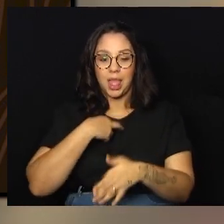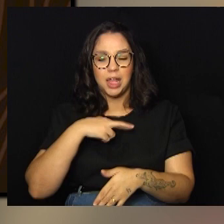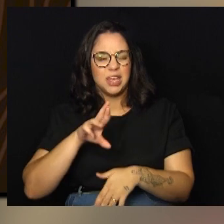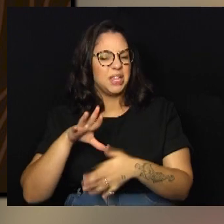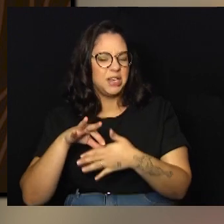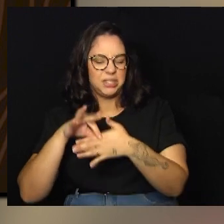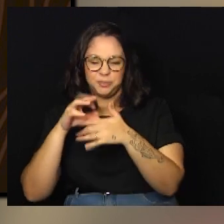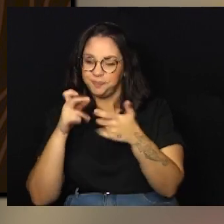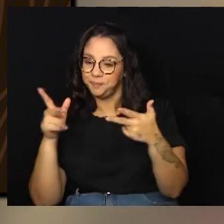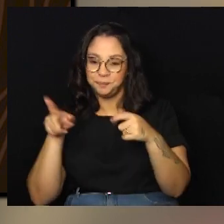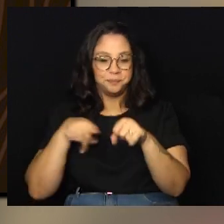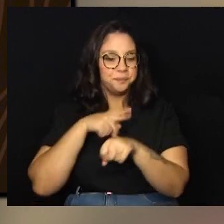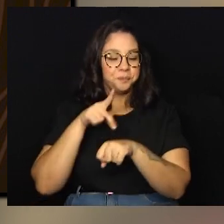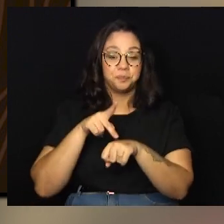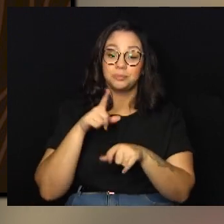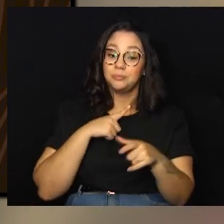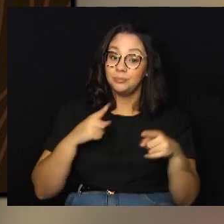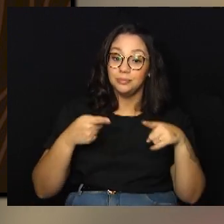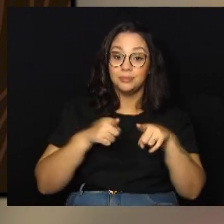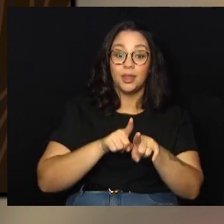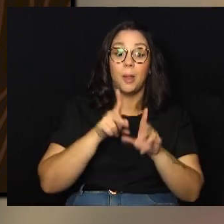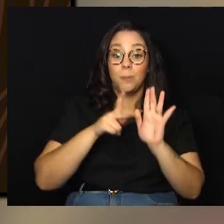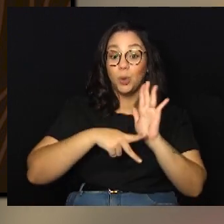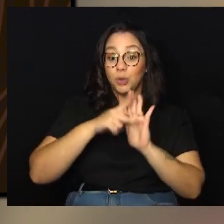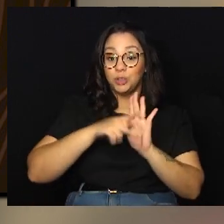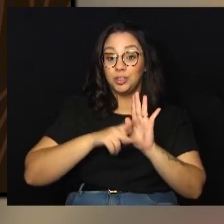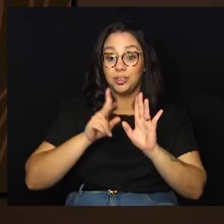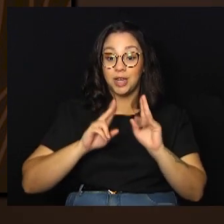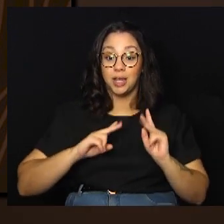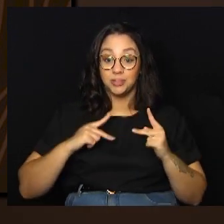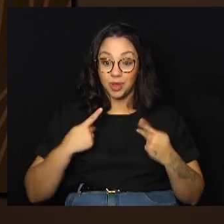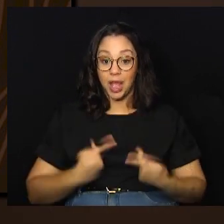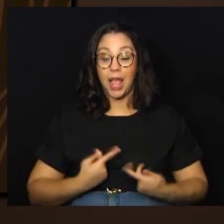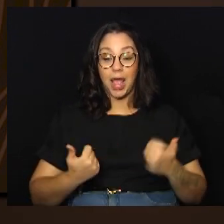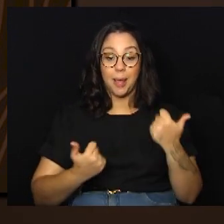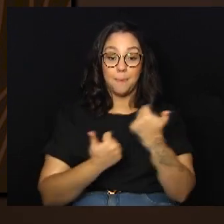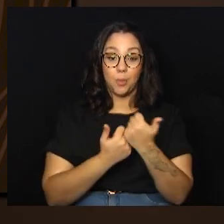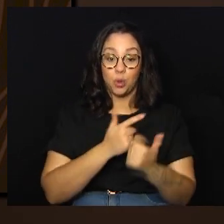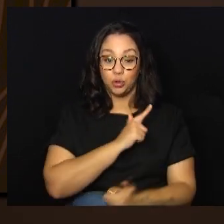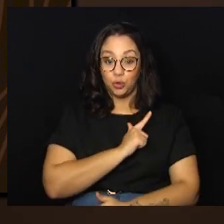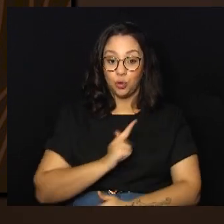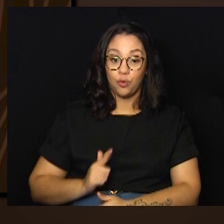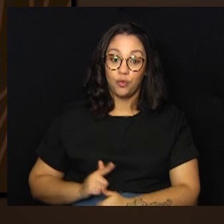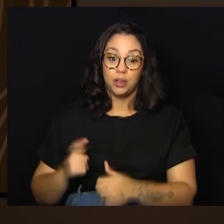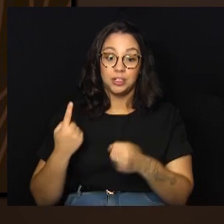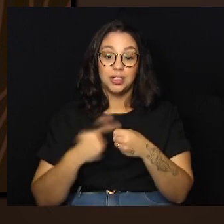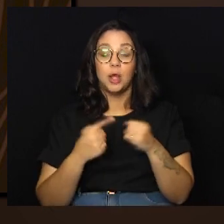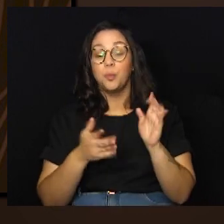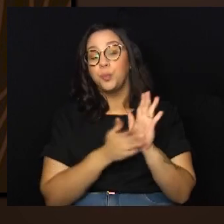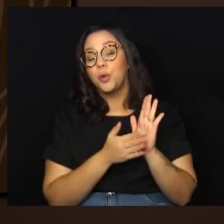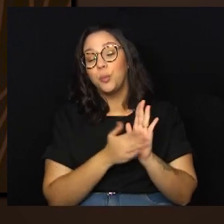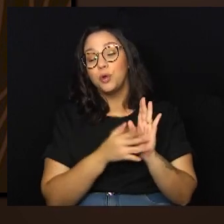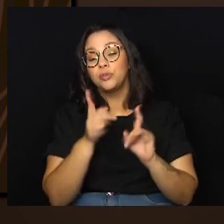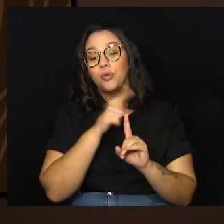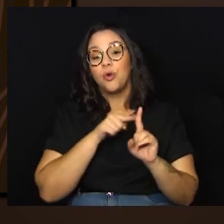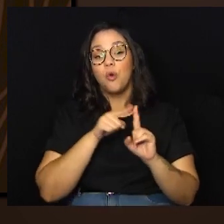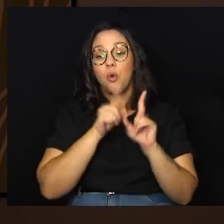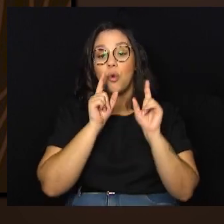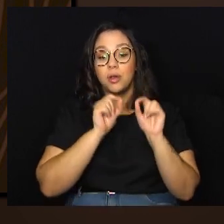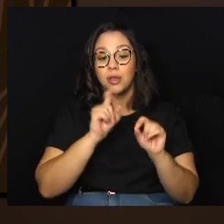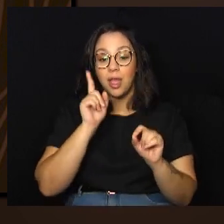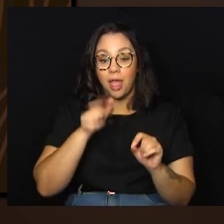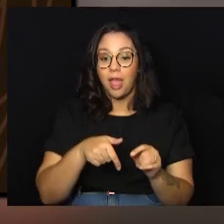de diversas nações alinhados com projetos humanitários no apoio aos governos das cidades, com o propósito de